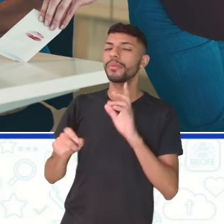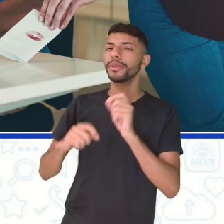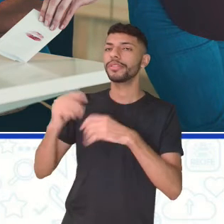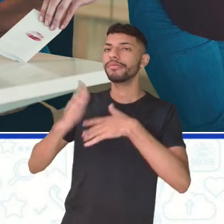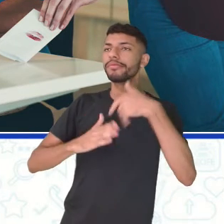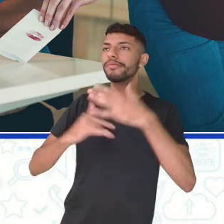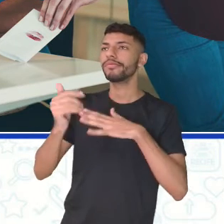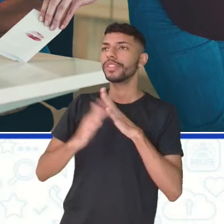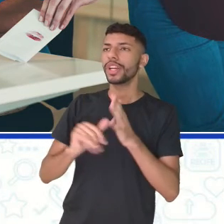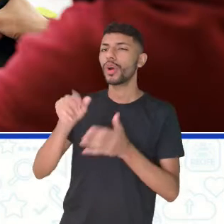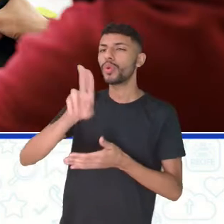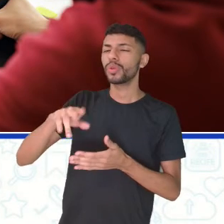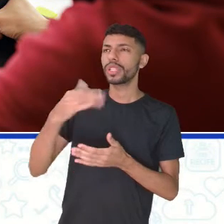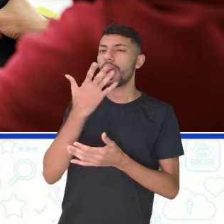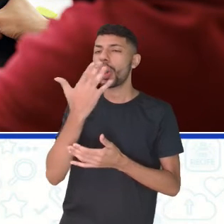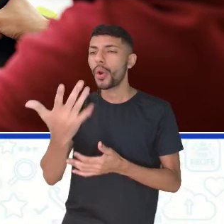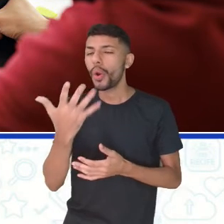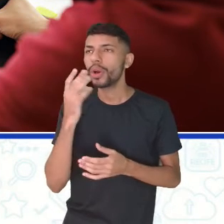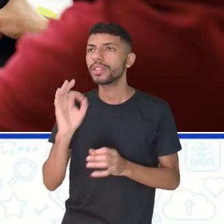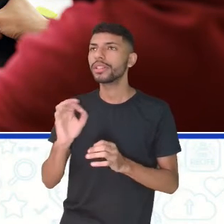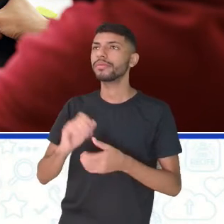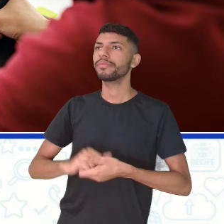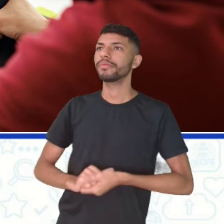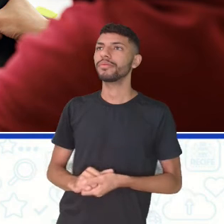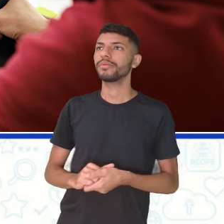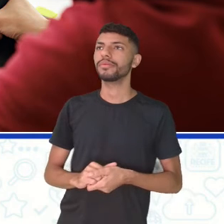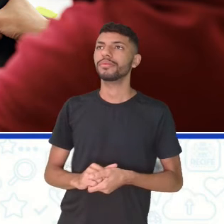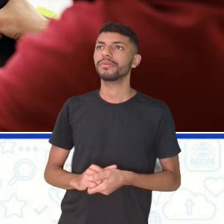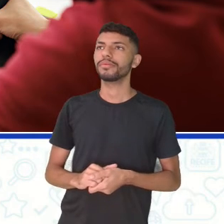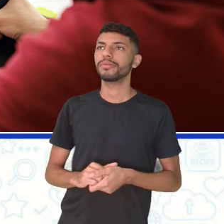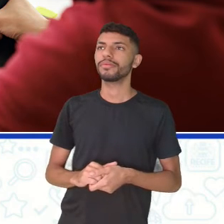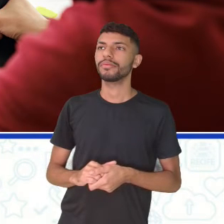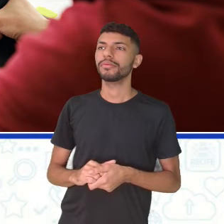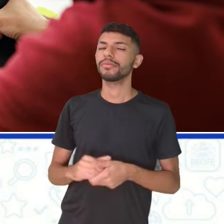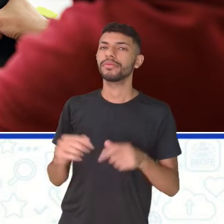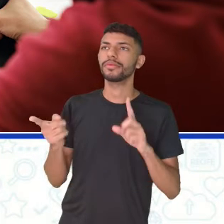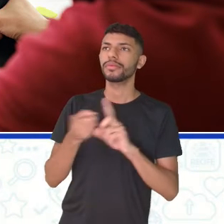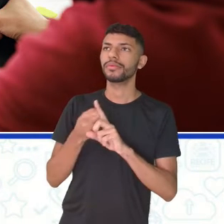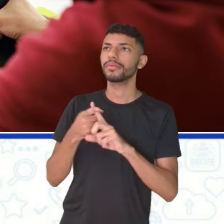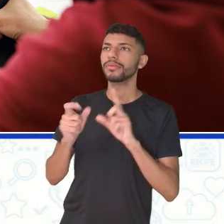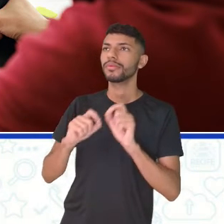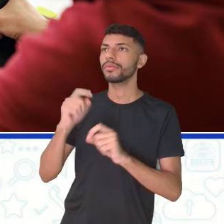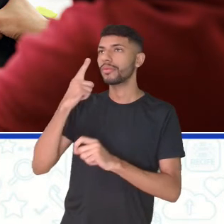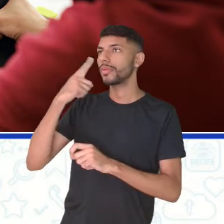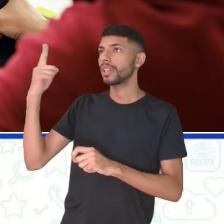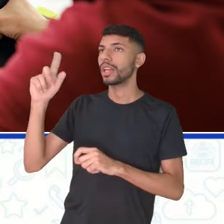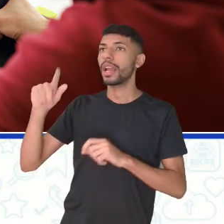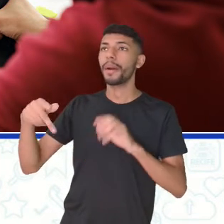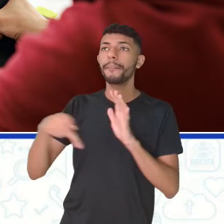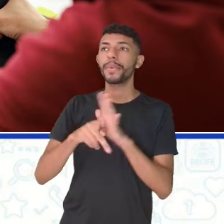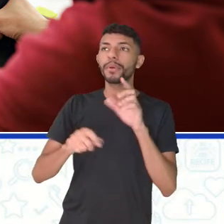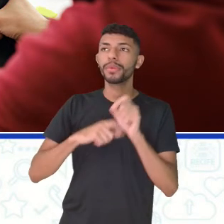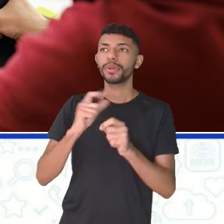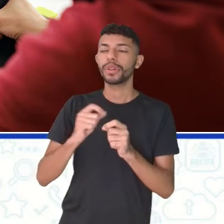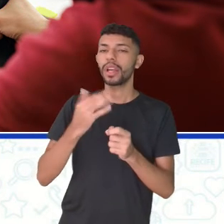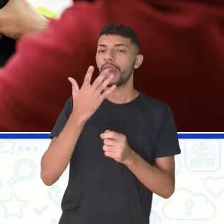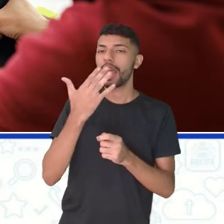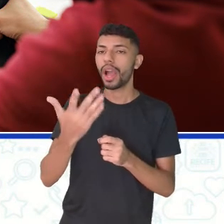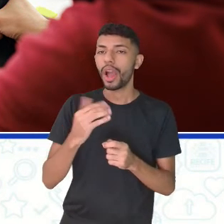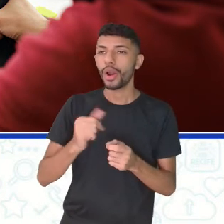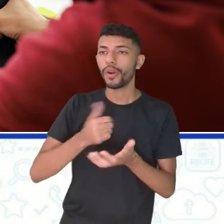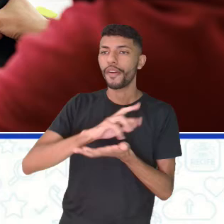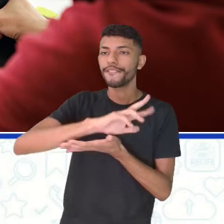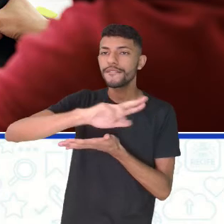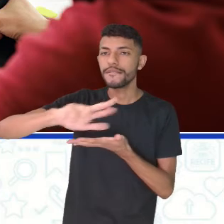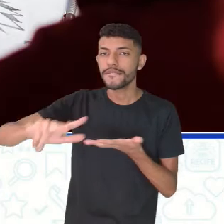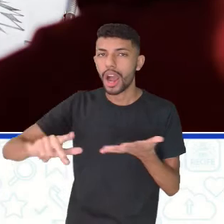as cores básicas. O Colorist, vai colocar as cores em dimensões, ou seja, as nuances de cores, né?